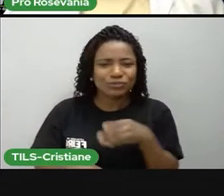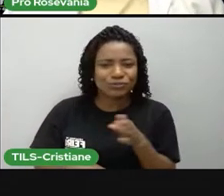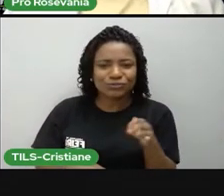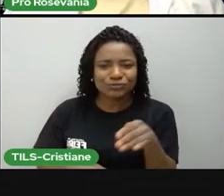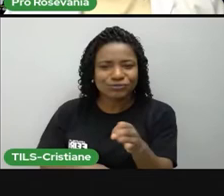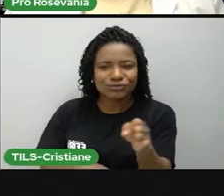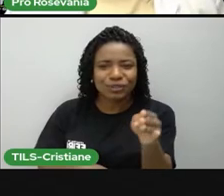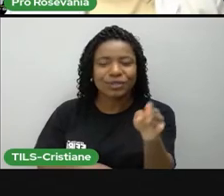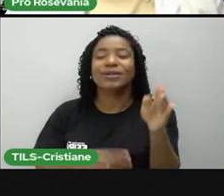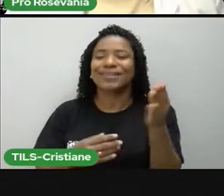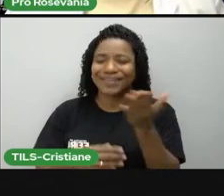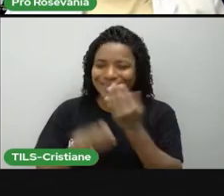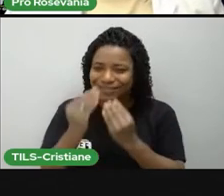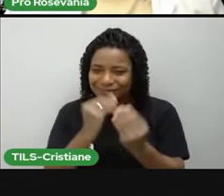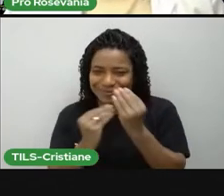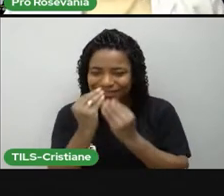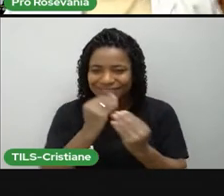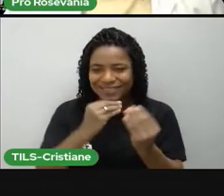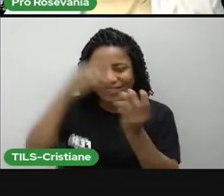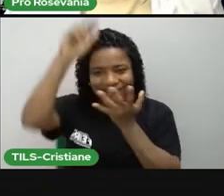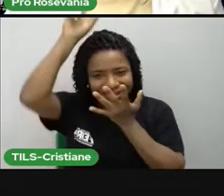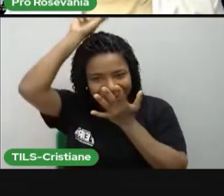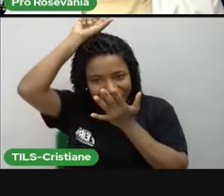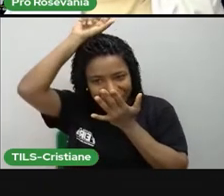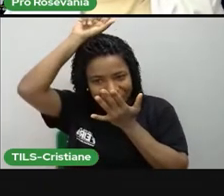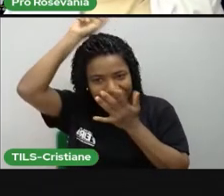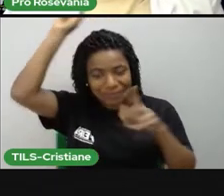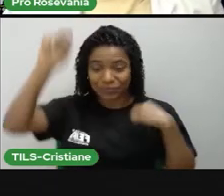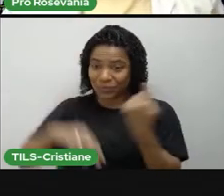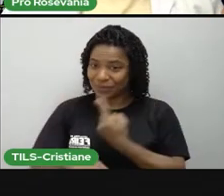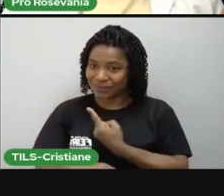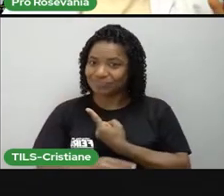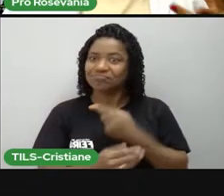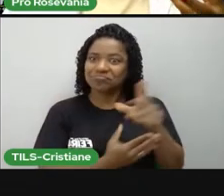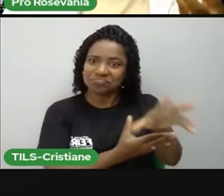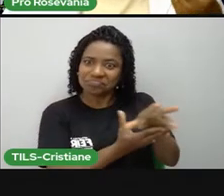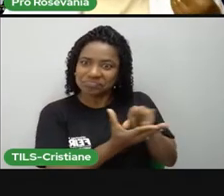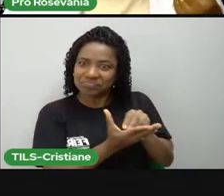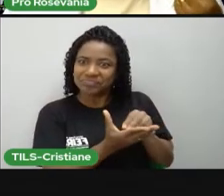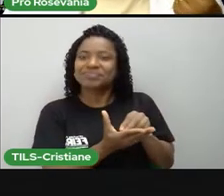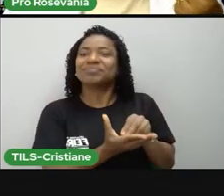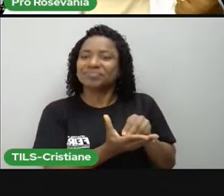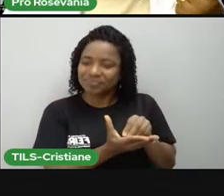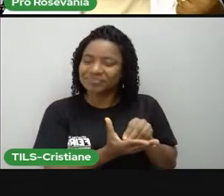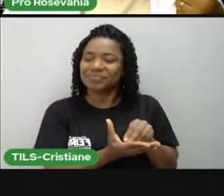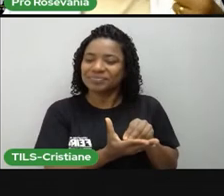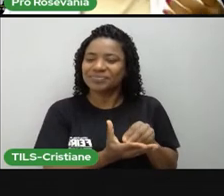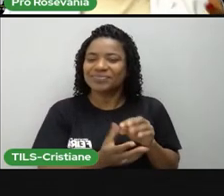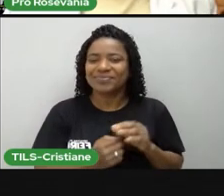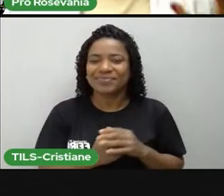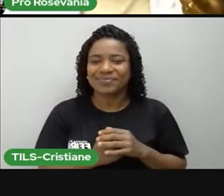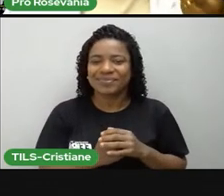na alimentação indígena que nós projetamos, né, essa questão dos